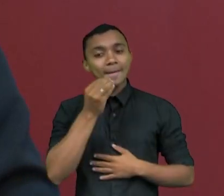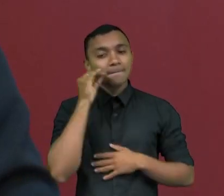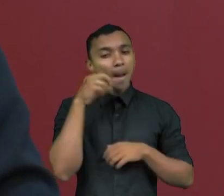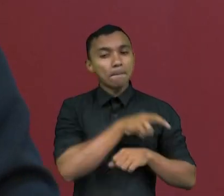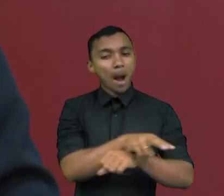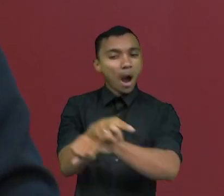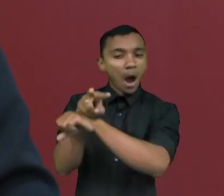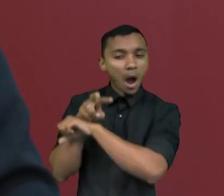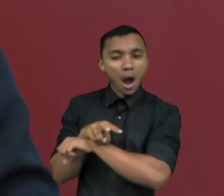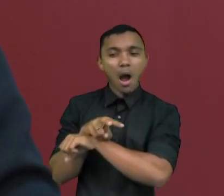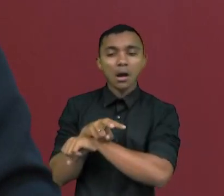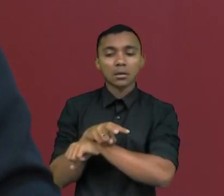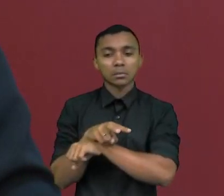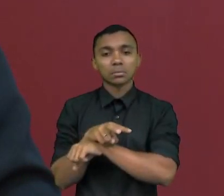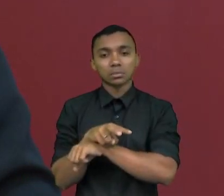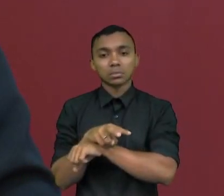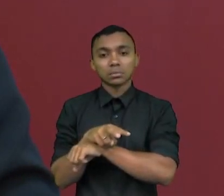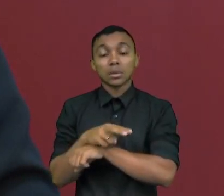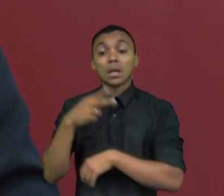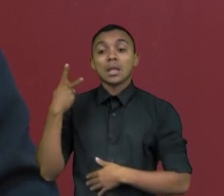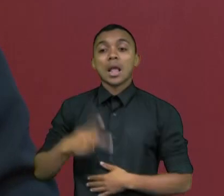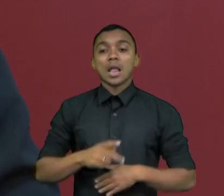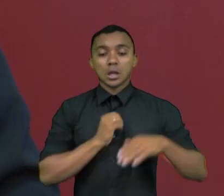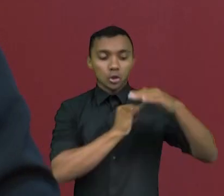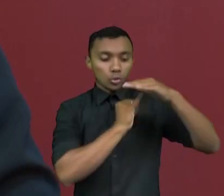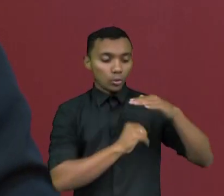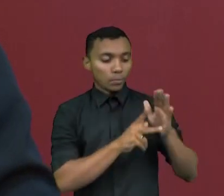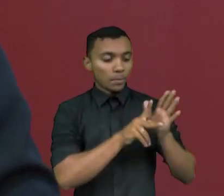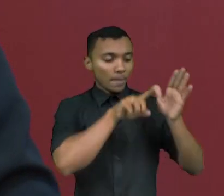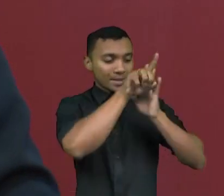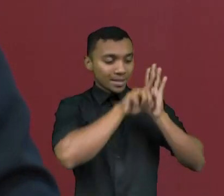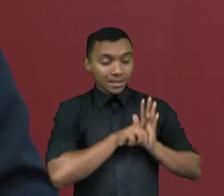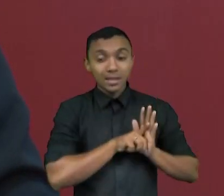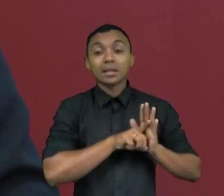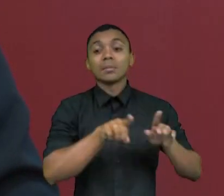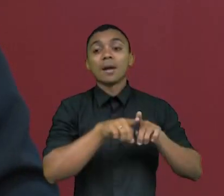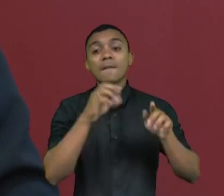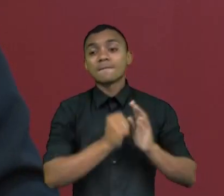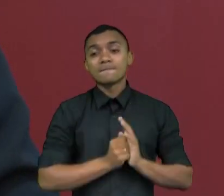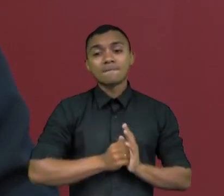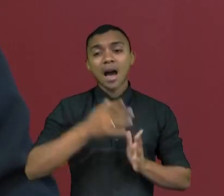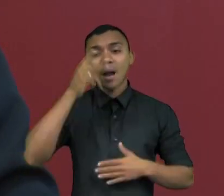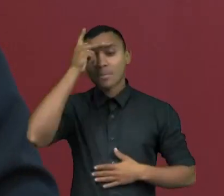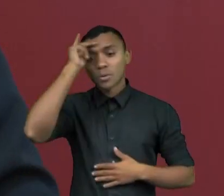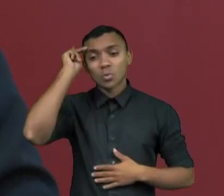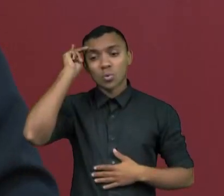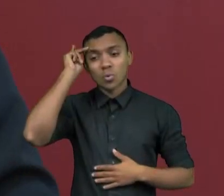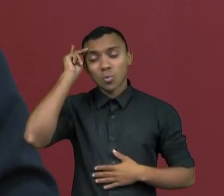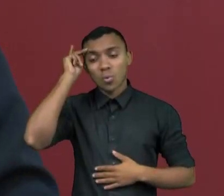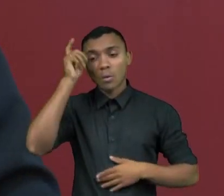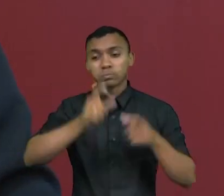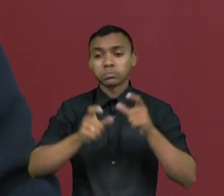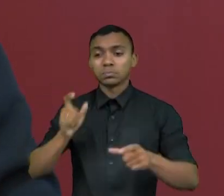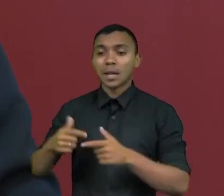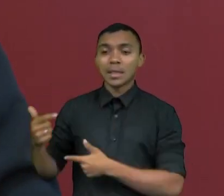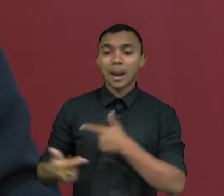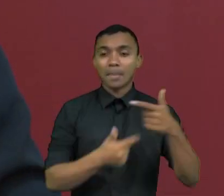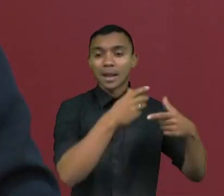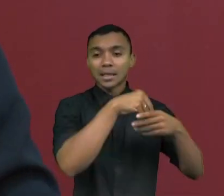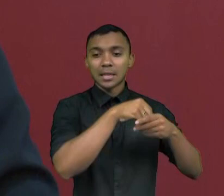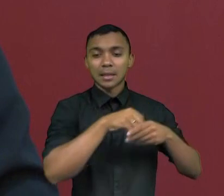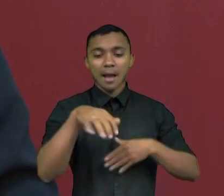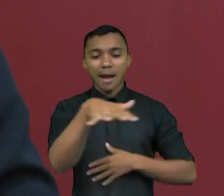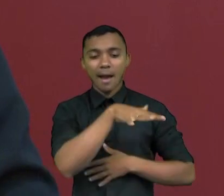em relação à atividade exercida, não só pelos institutos de pesquisa, mas pelos diversos profissionais que atuam também nas campanhas eleitorais. É